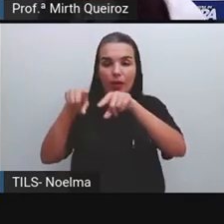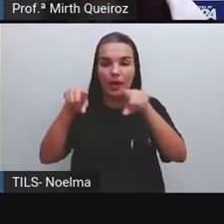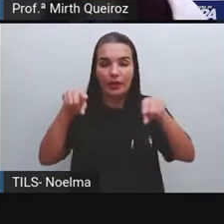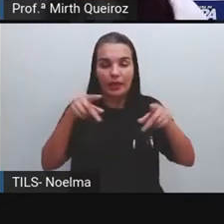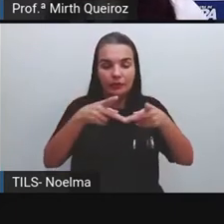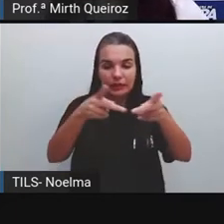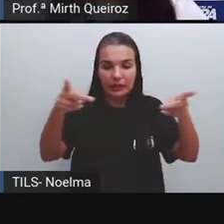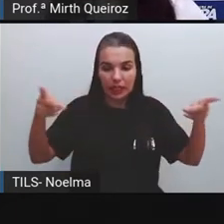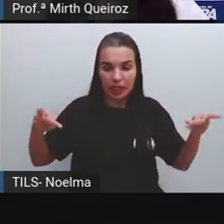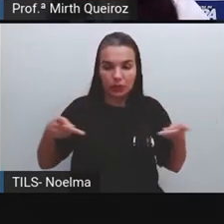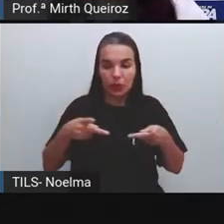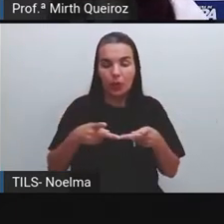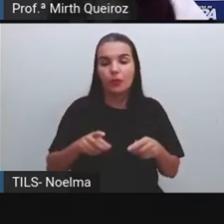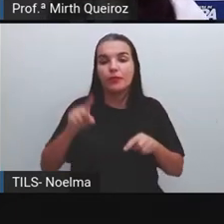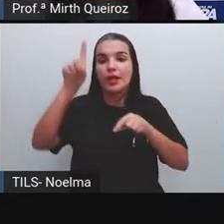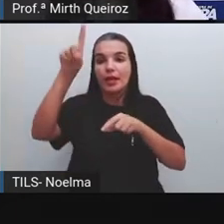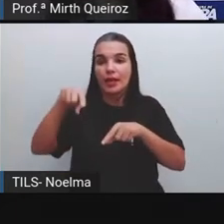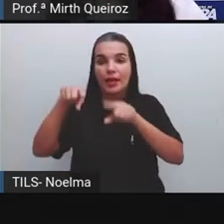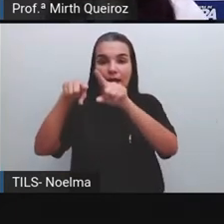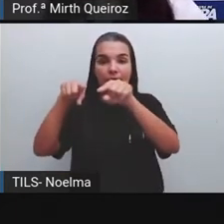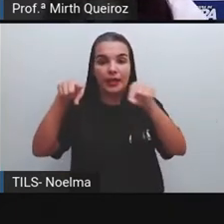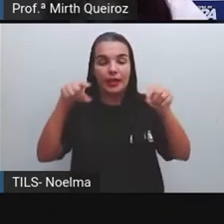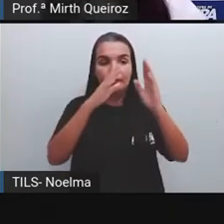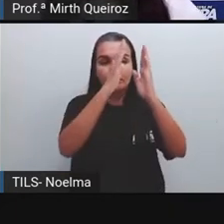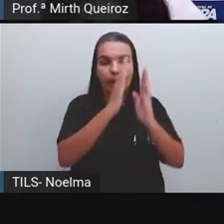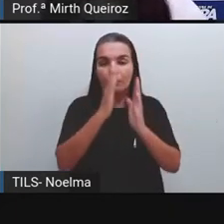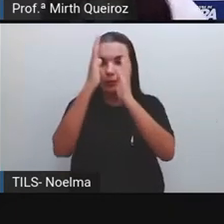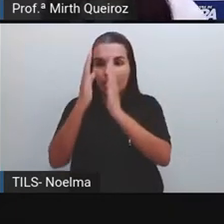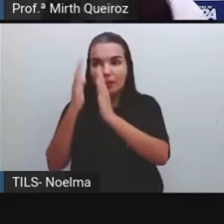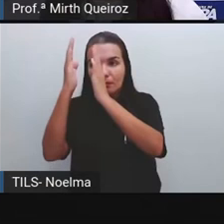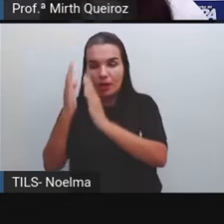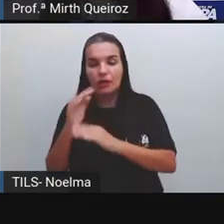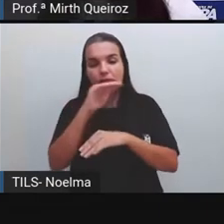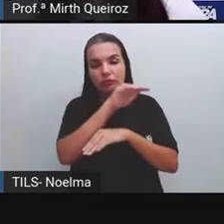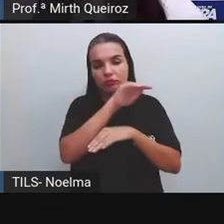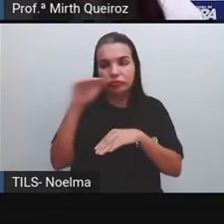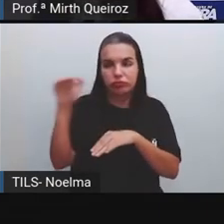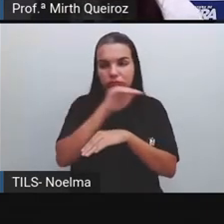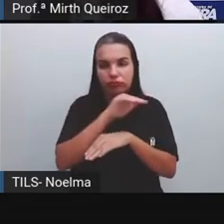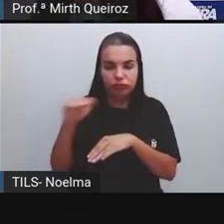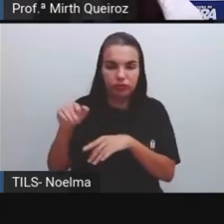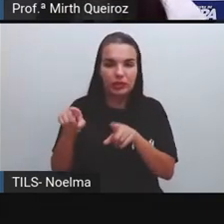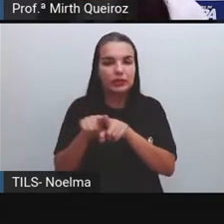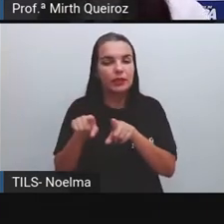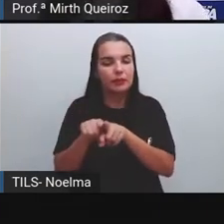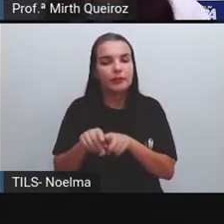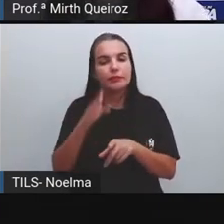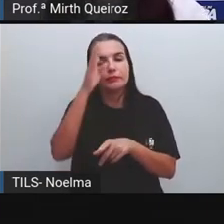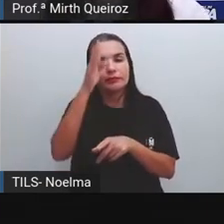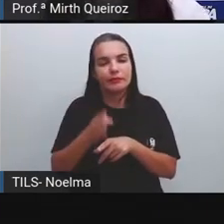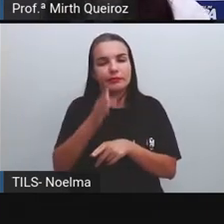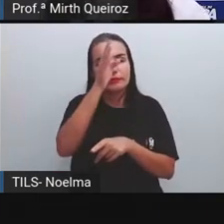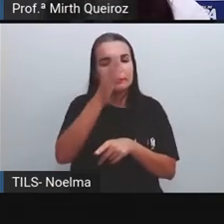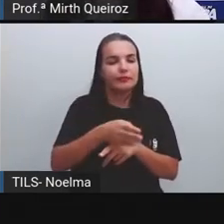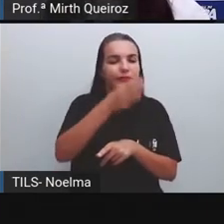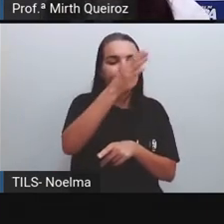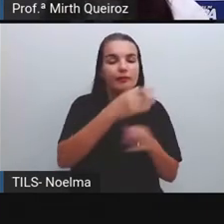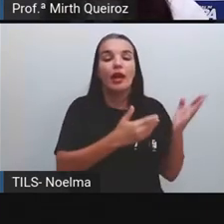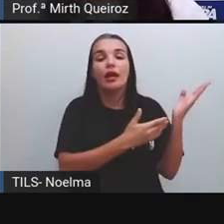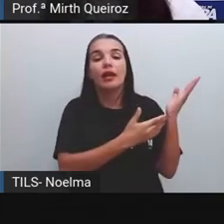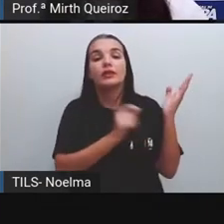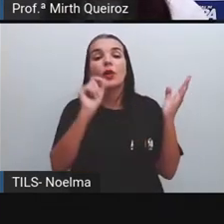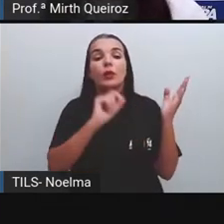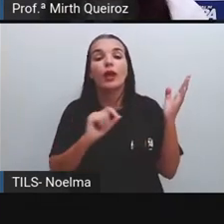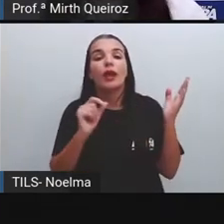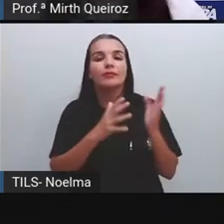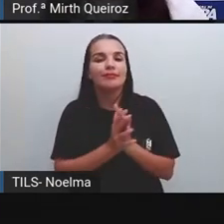que as barras ficam na horizontal, né? Estudamos o gráfico de linha e esse aqui seria qual? O